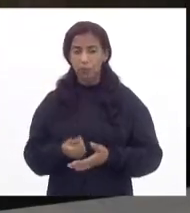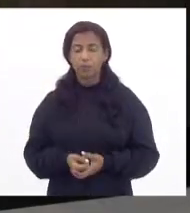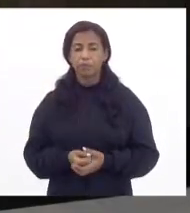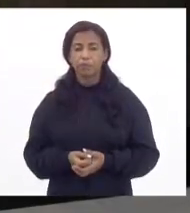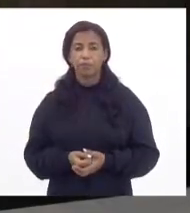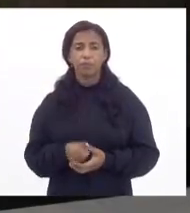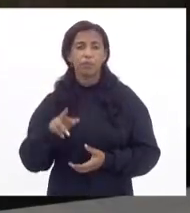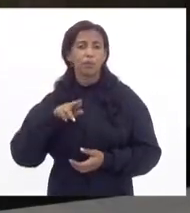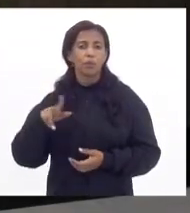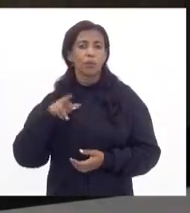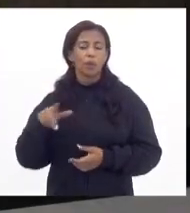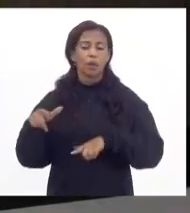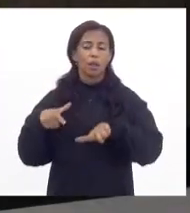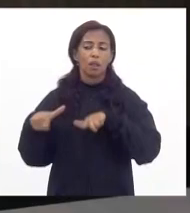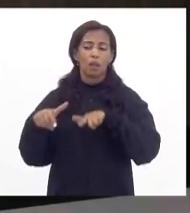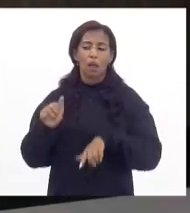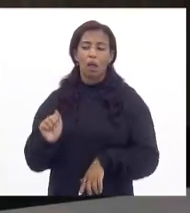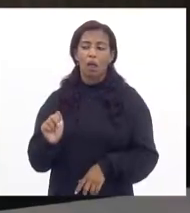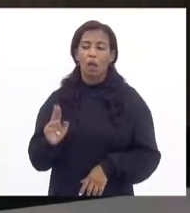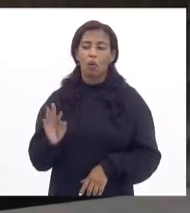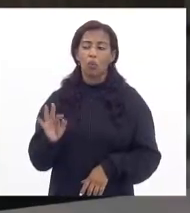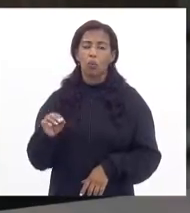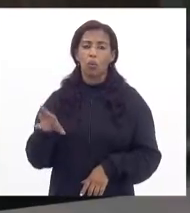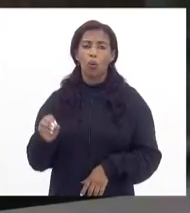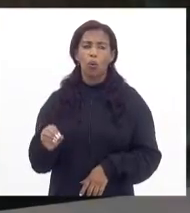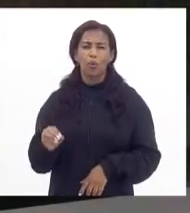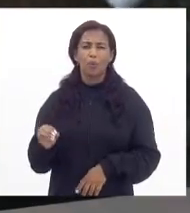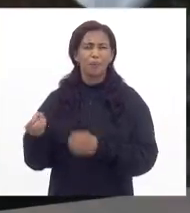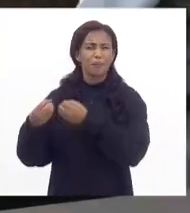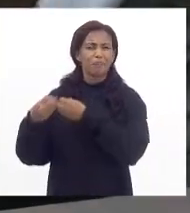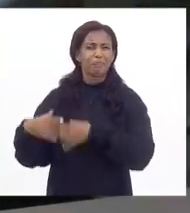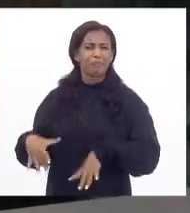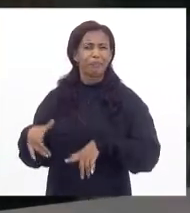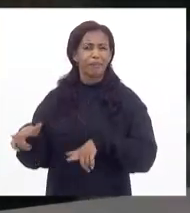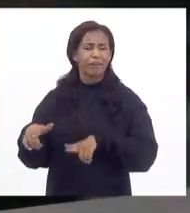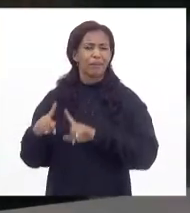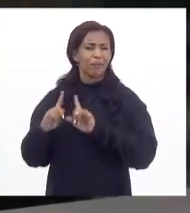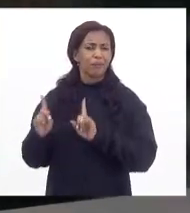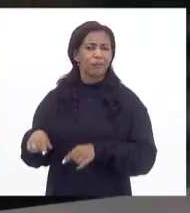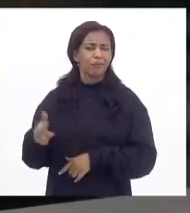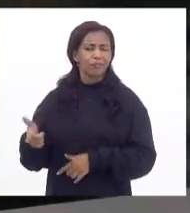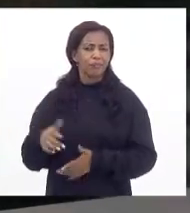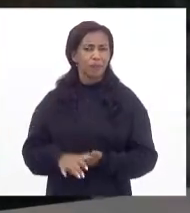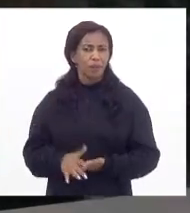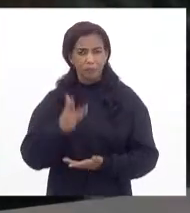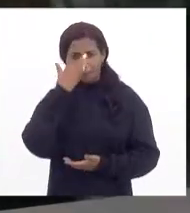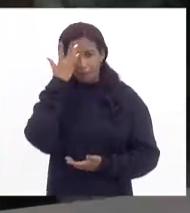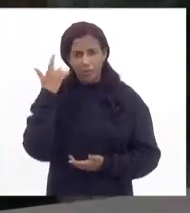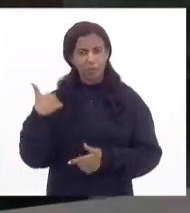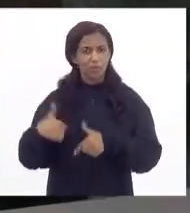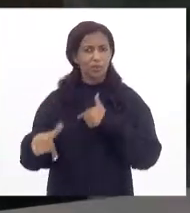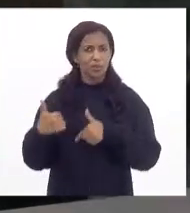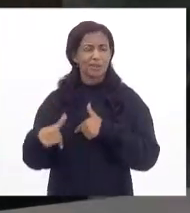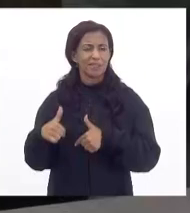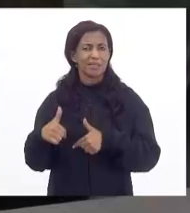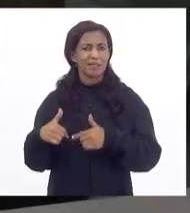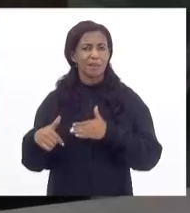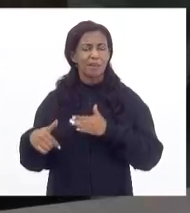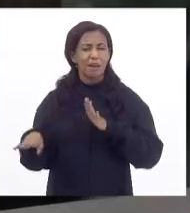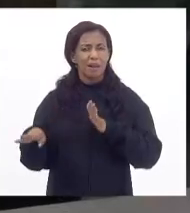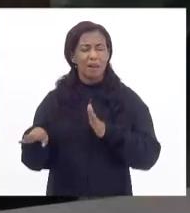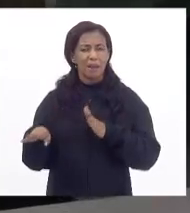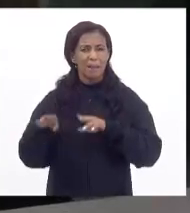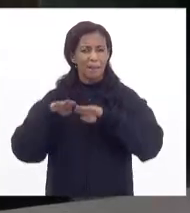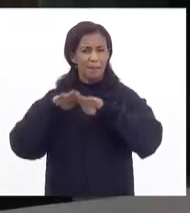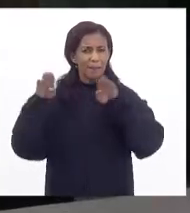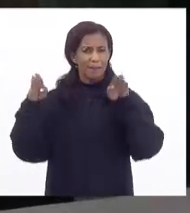não são trabalhadores autônomos, mas precarizados em sua função. Aqueles que trabalham nas grandes plataformas